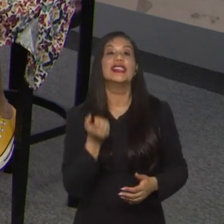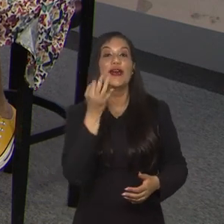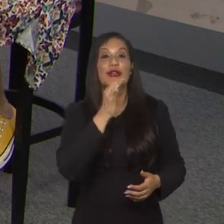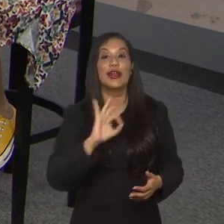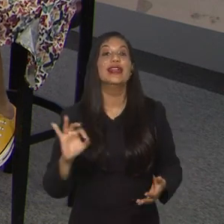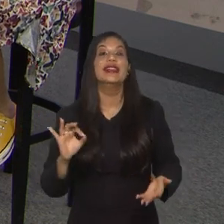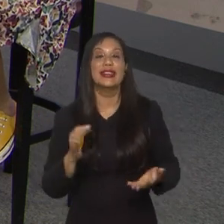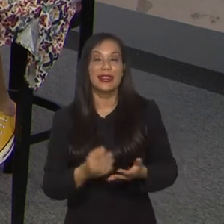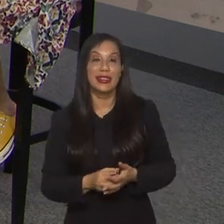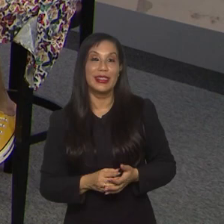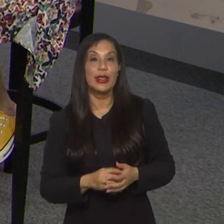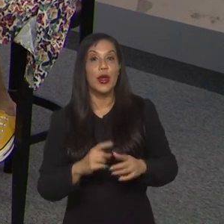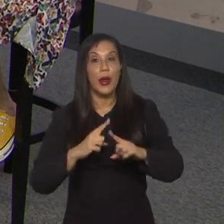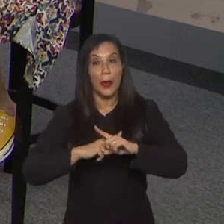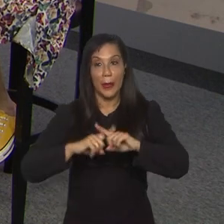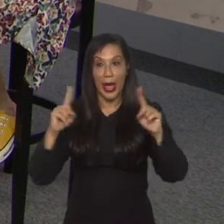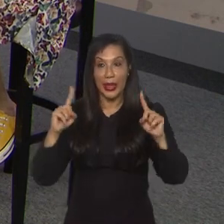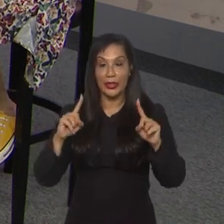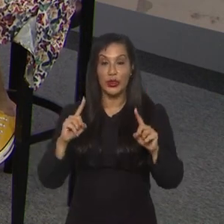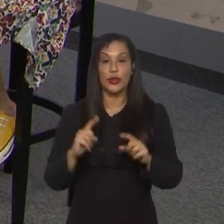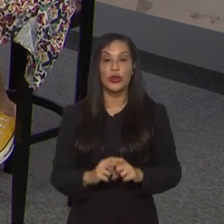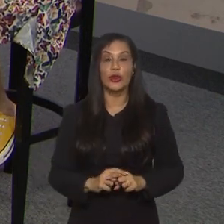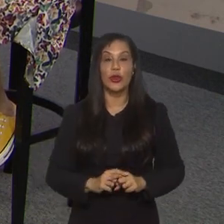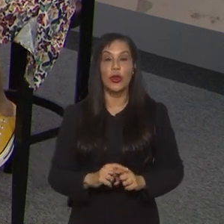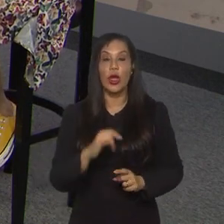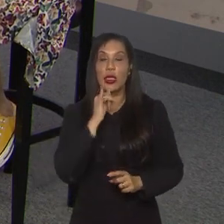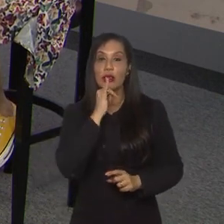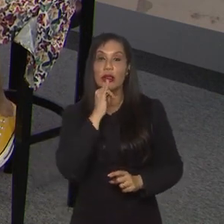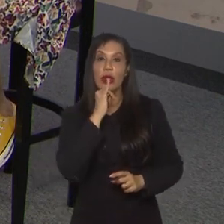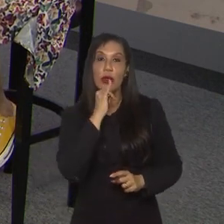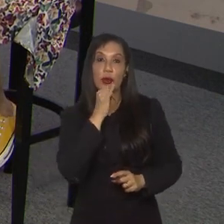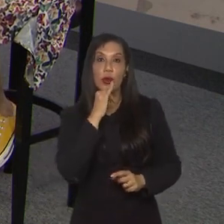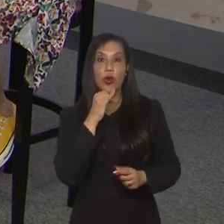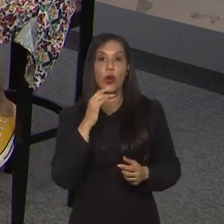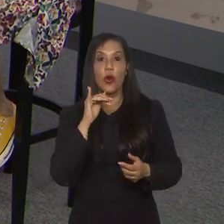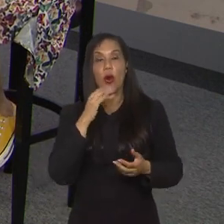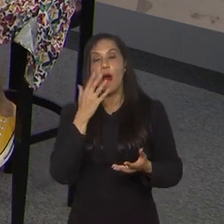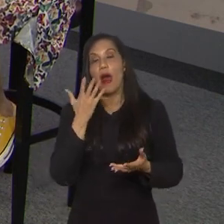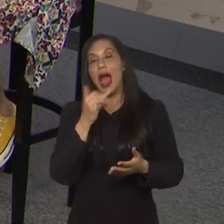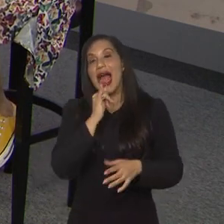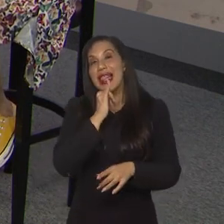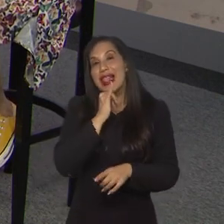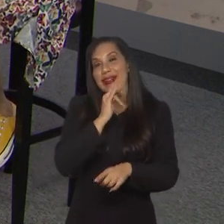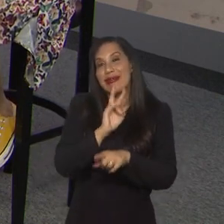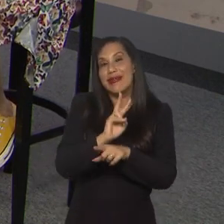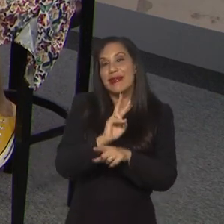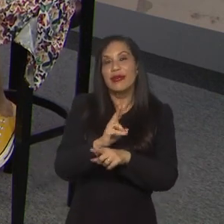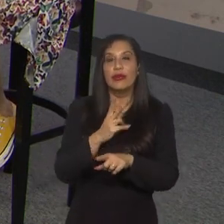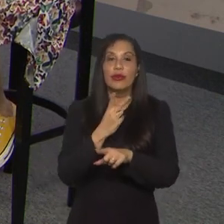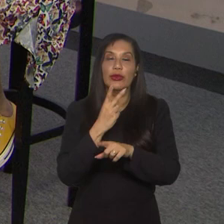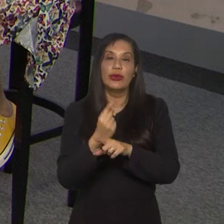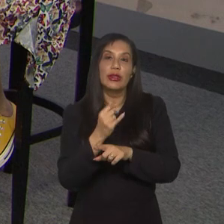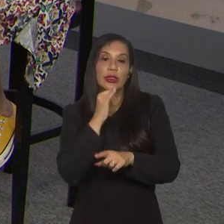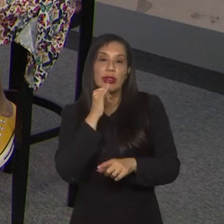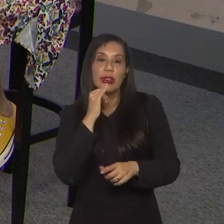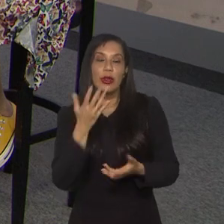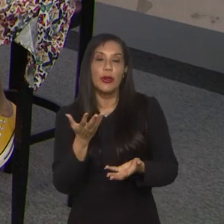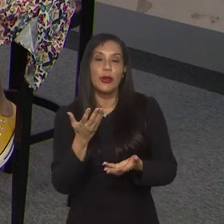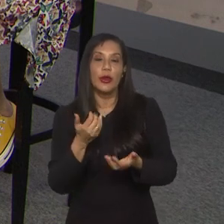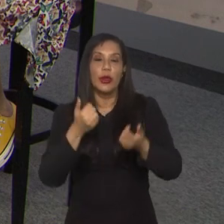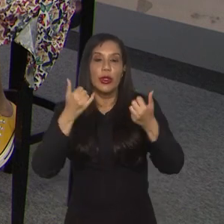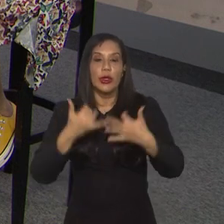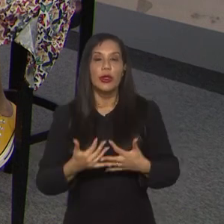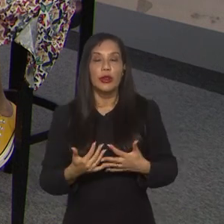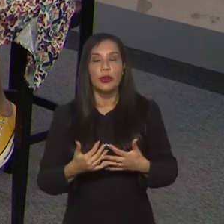chega? Apesar disso, chega com amistosos vitoriosos, em que pese, o